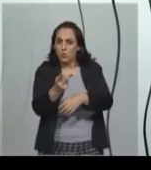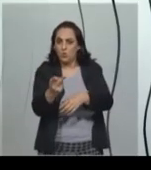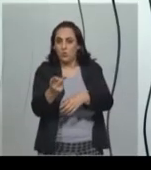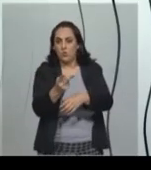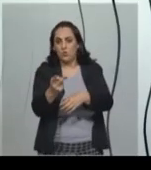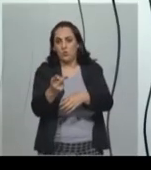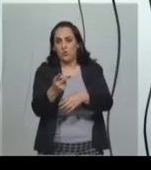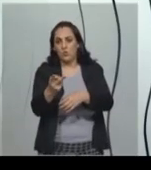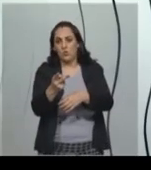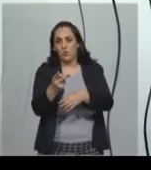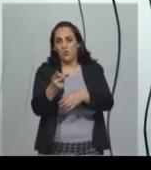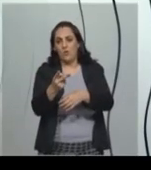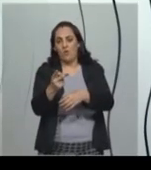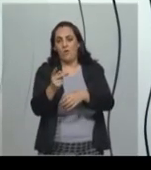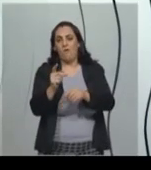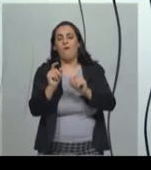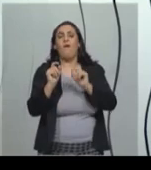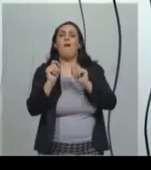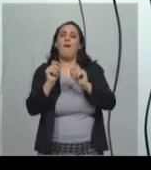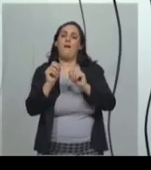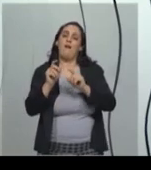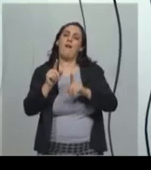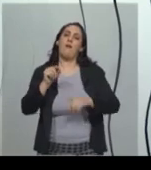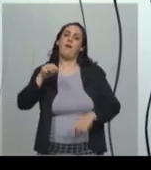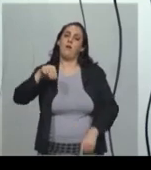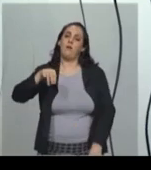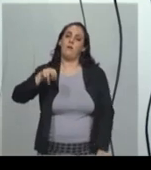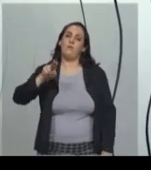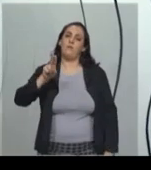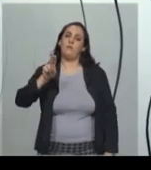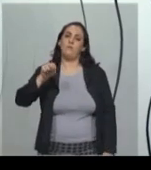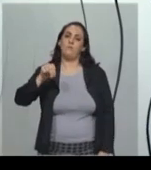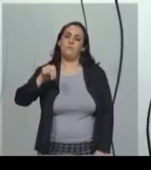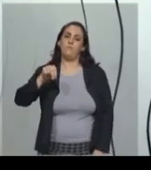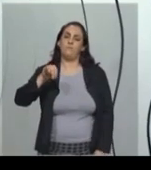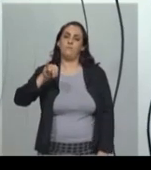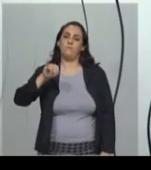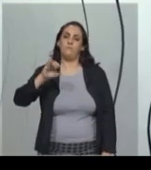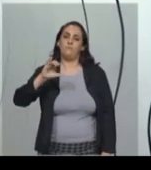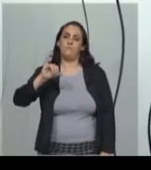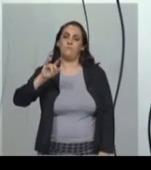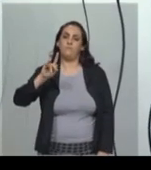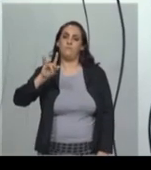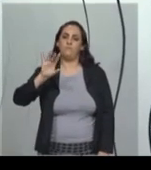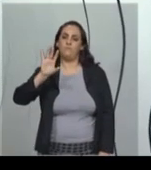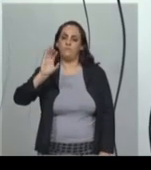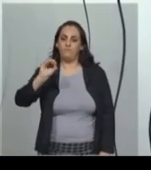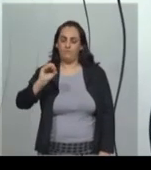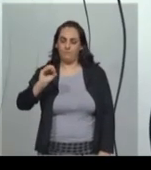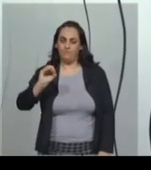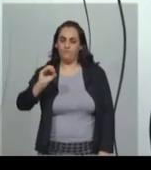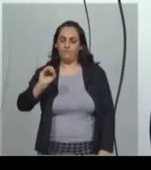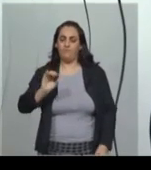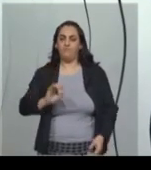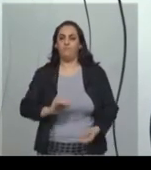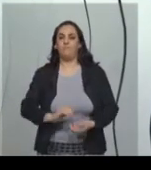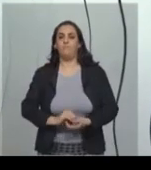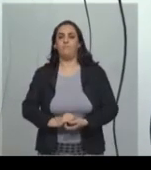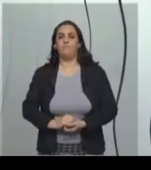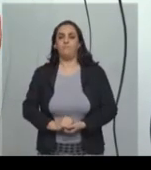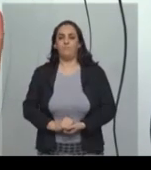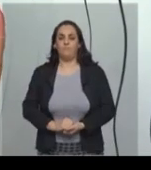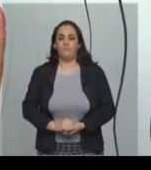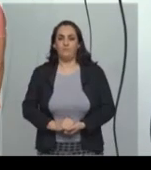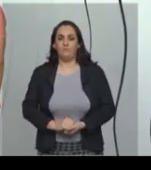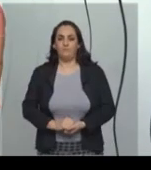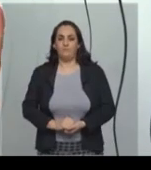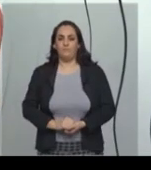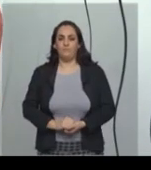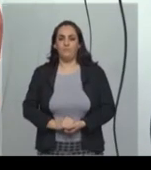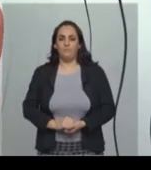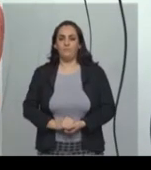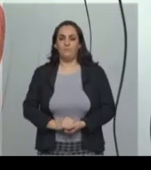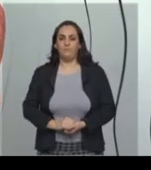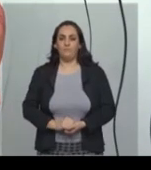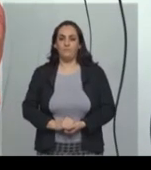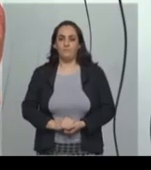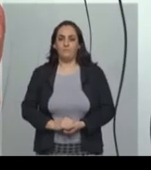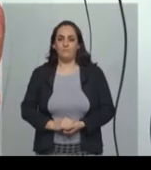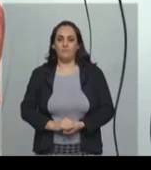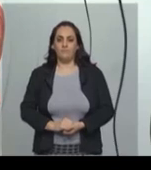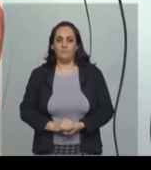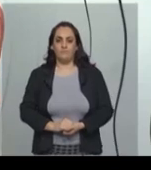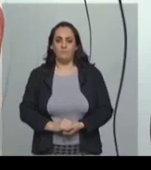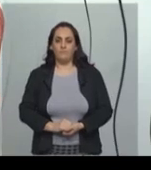compõem o que nós chamamos de município, está certo? Bom, seguindo,